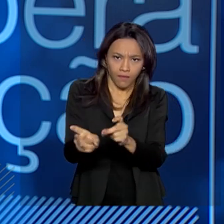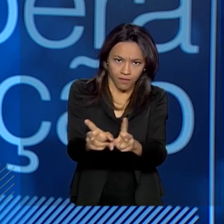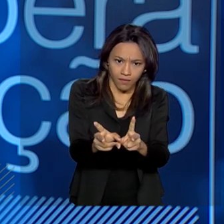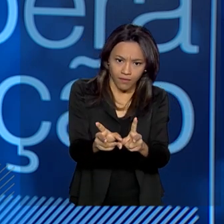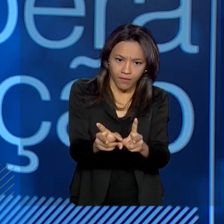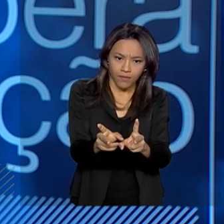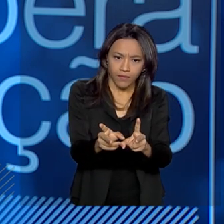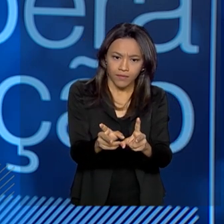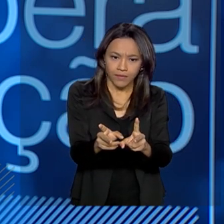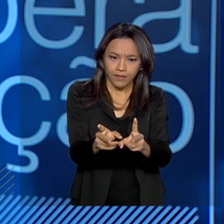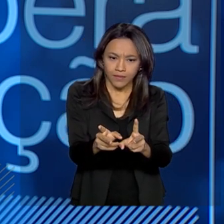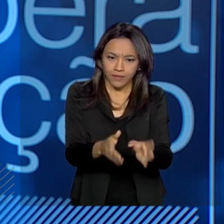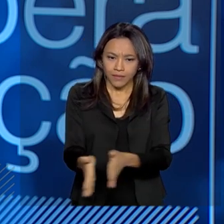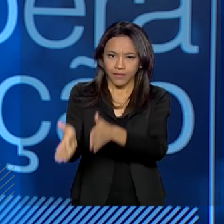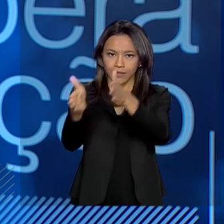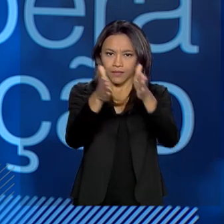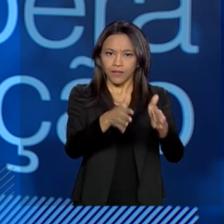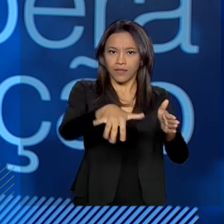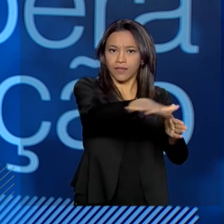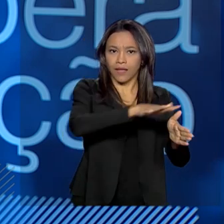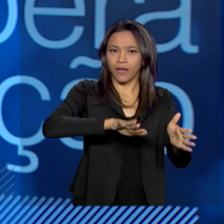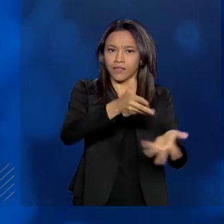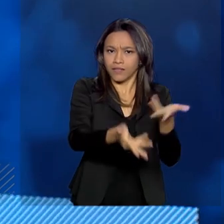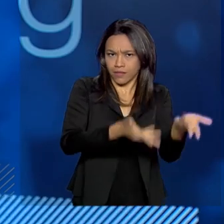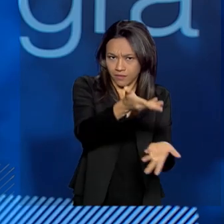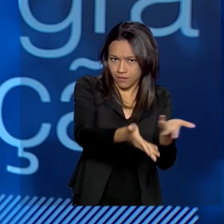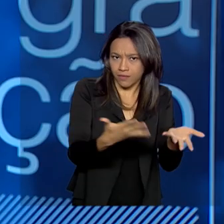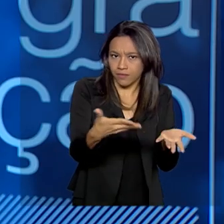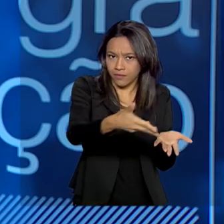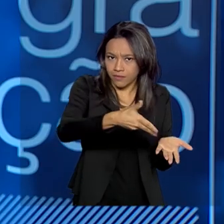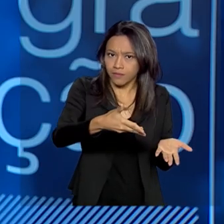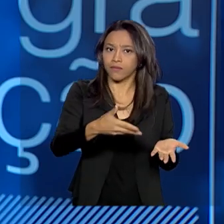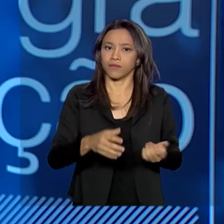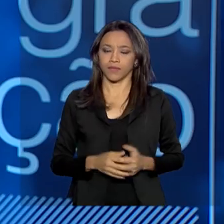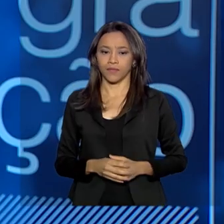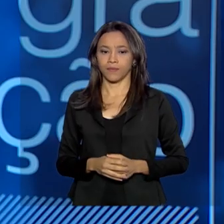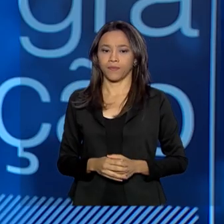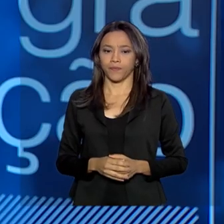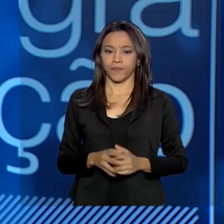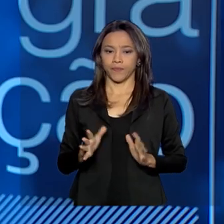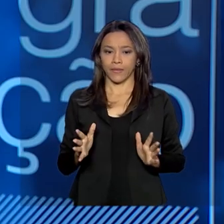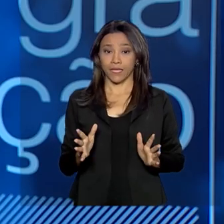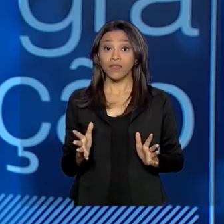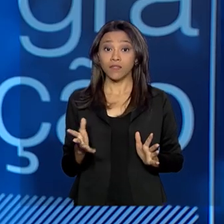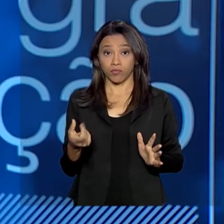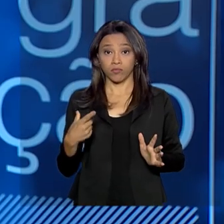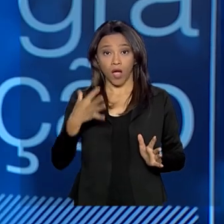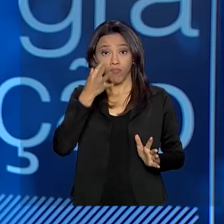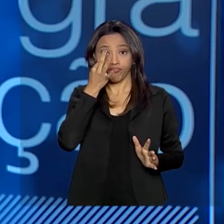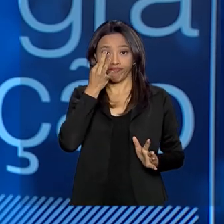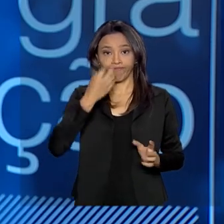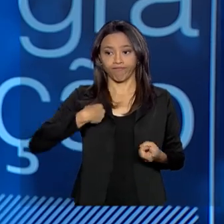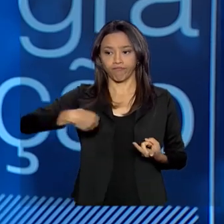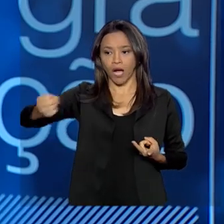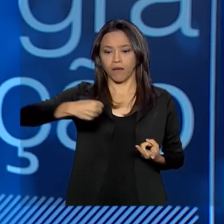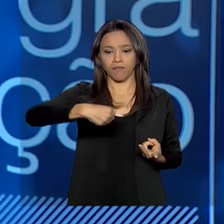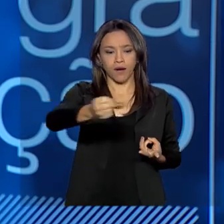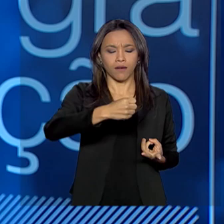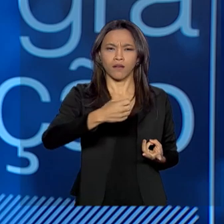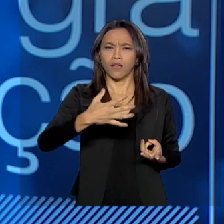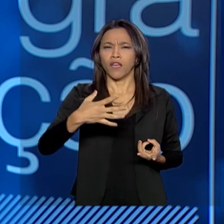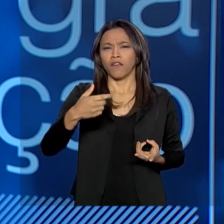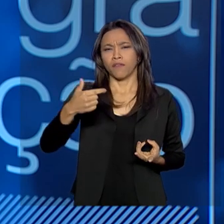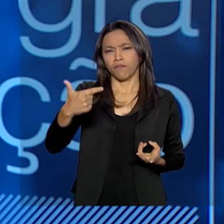setor de serviços e reparação. Estão por aí distribuídos em torno de